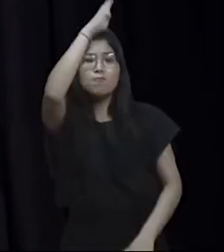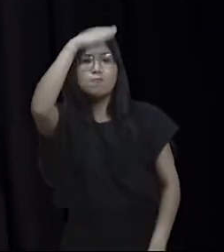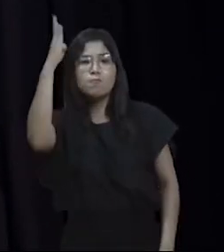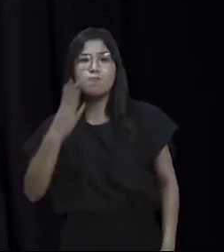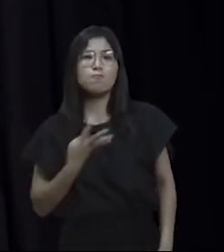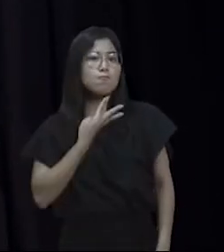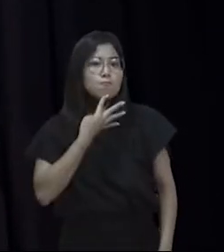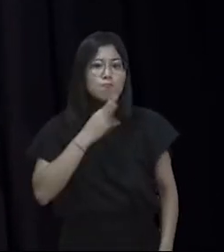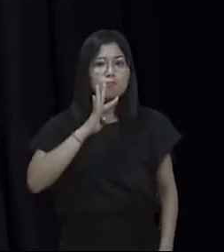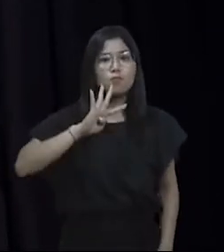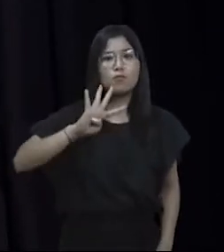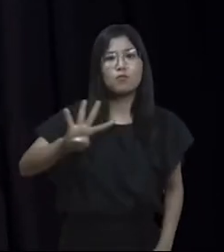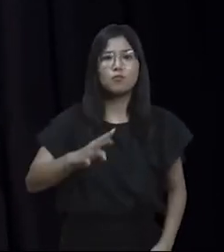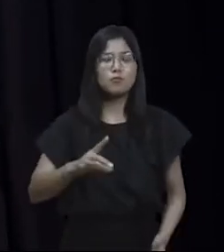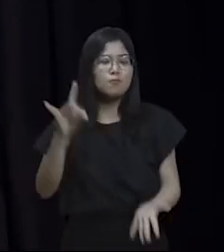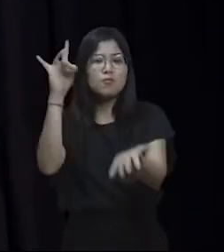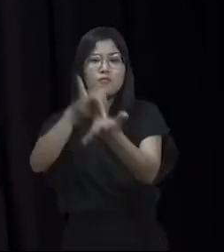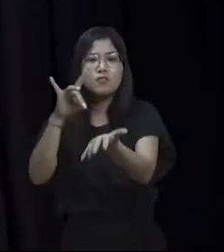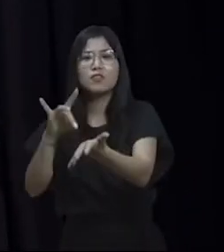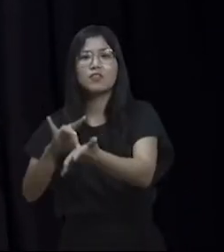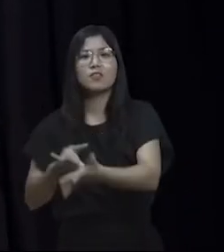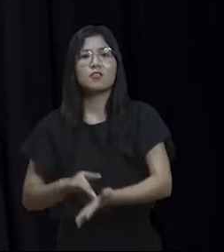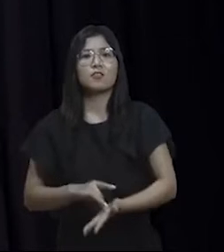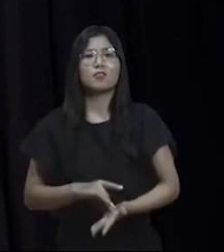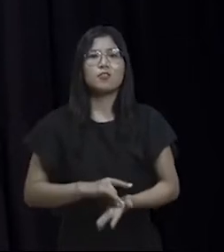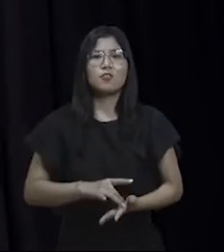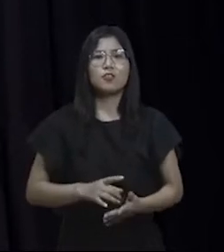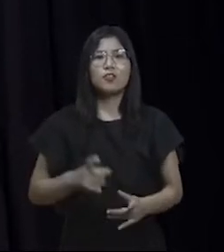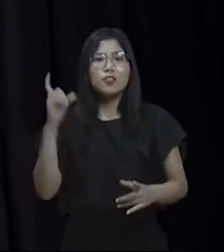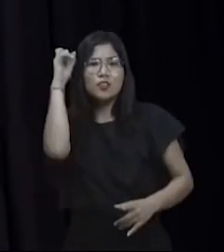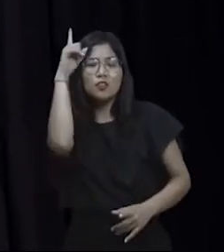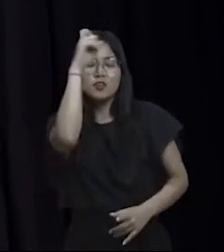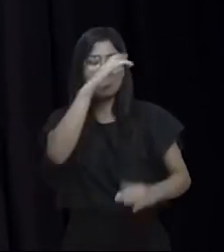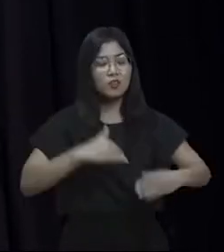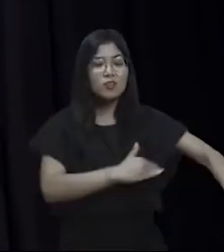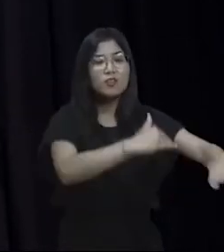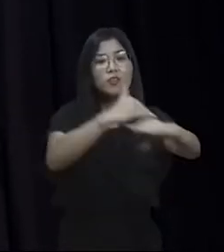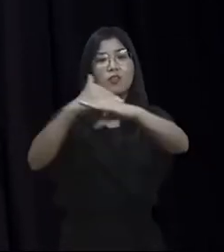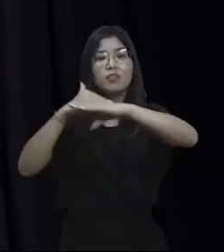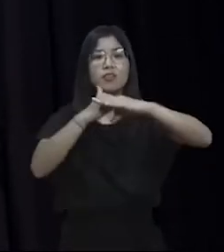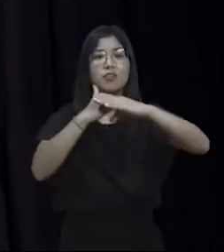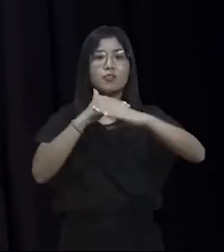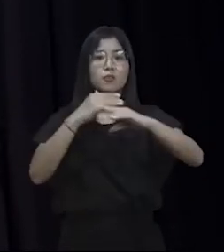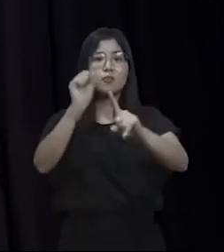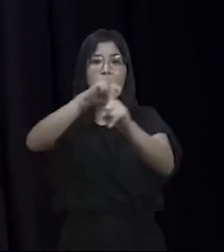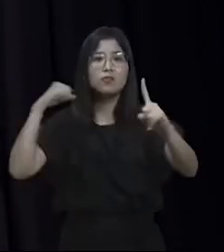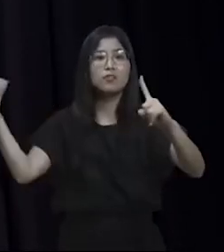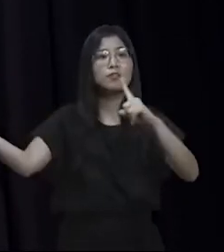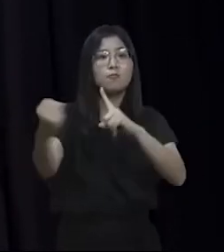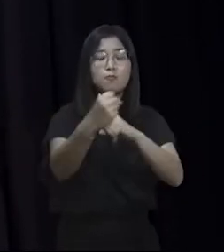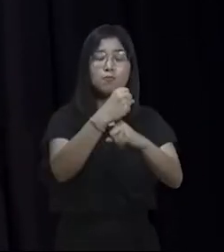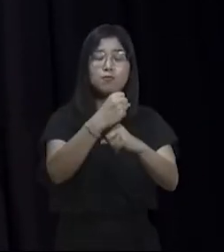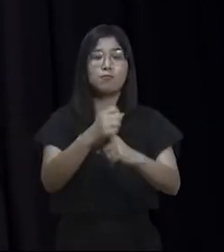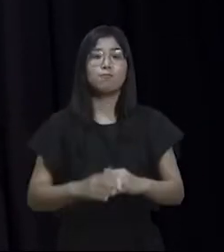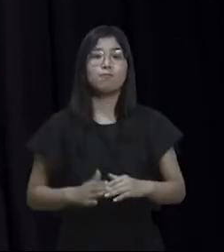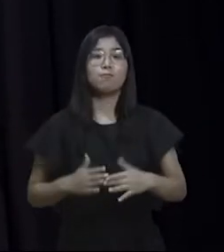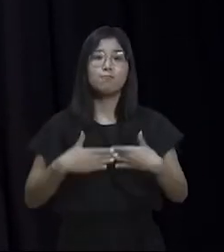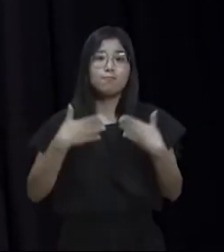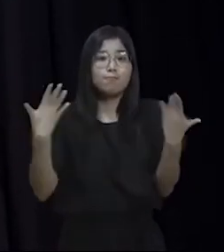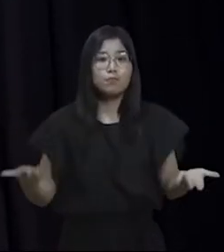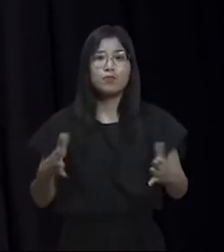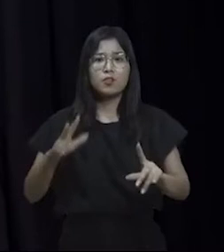não conhece a nossa realidade, nossas mazelas e nossas desigualdades sociais. Fica aqui, portanto, a minha